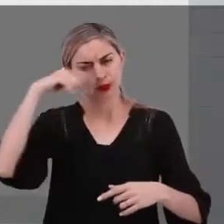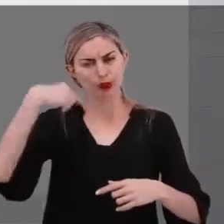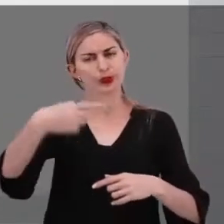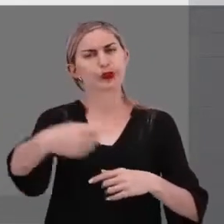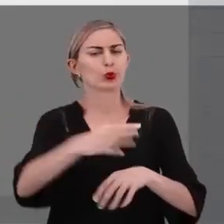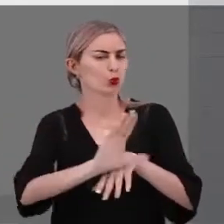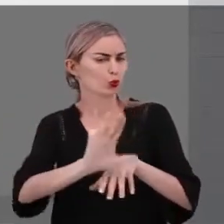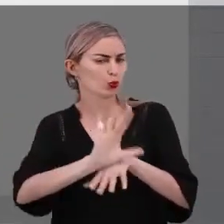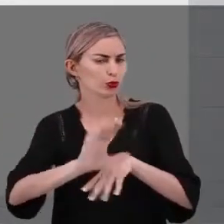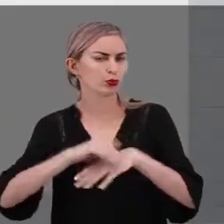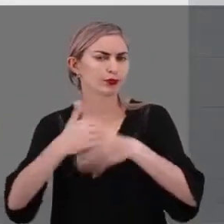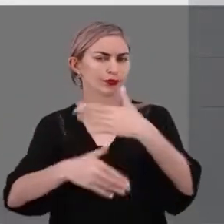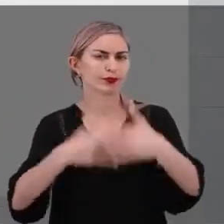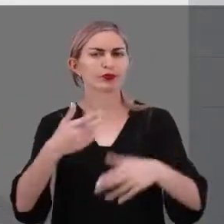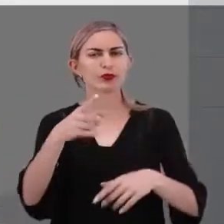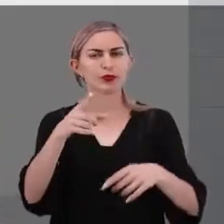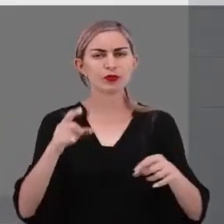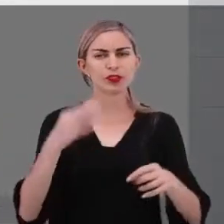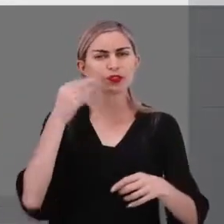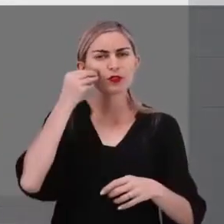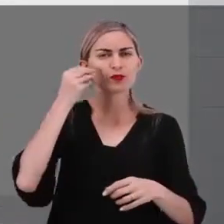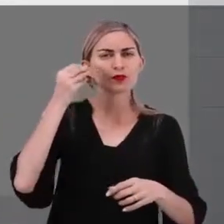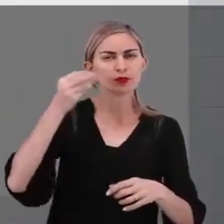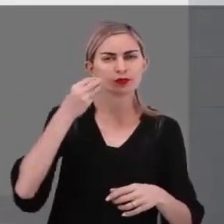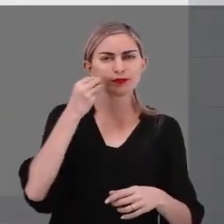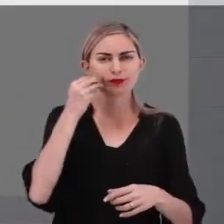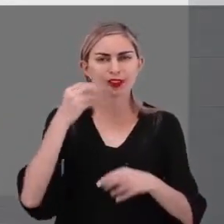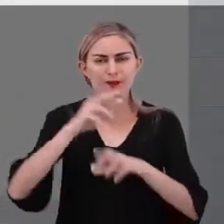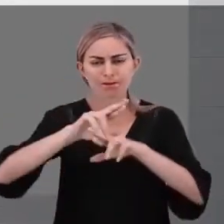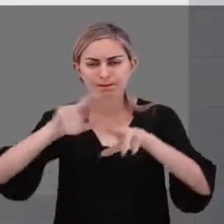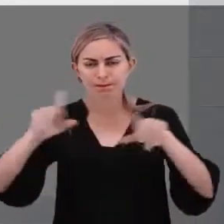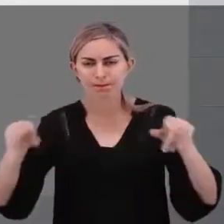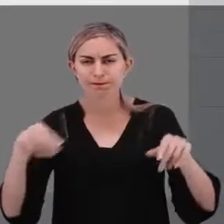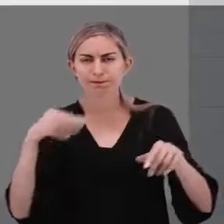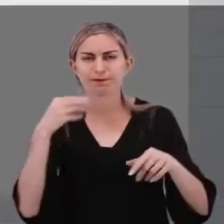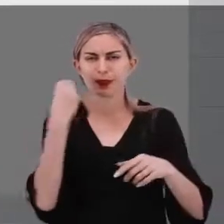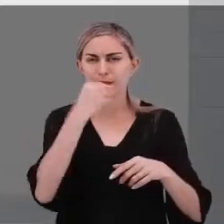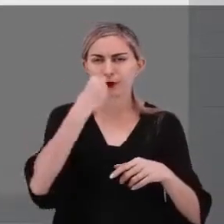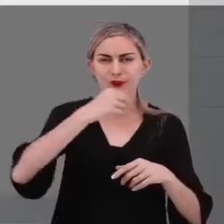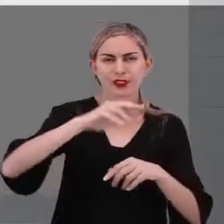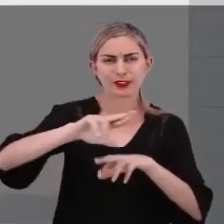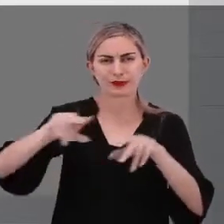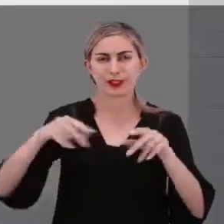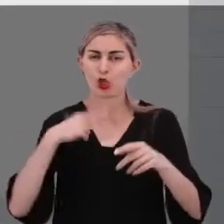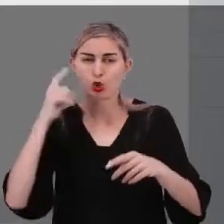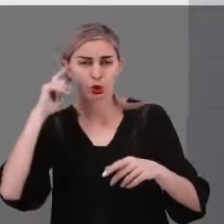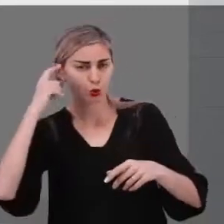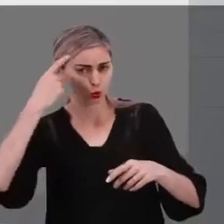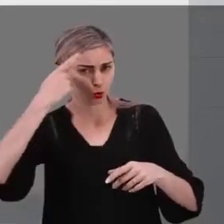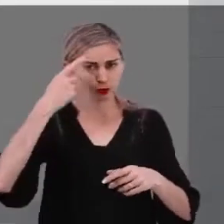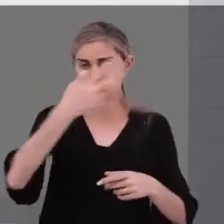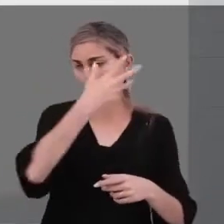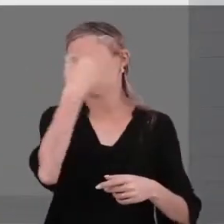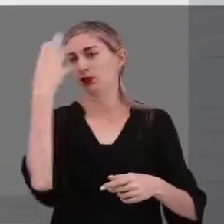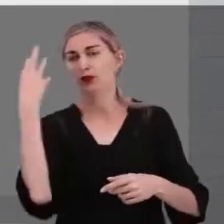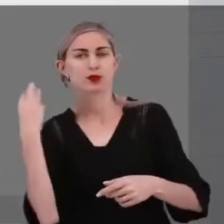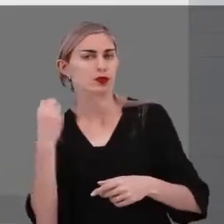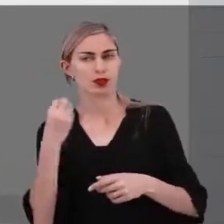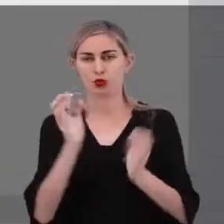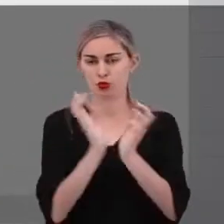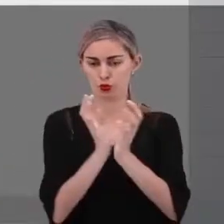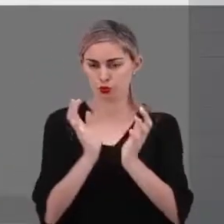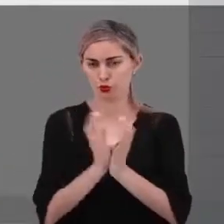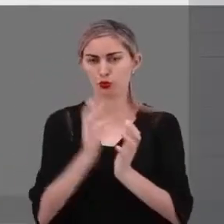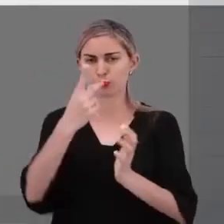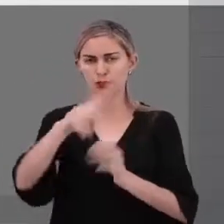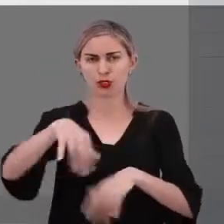seu curso, você experimentará o uso desses artefatos. E caso restem dúvidas, não esqueça, a equipe do